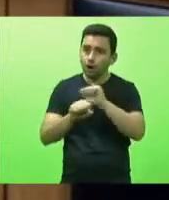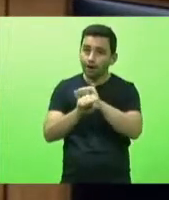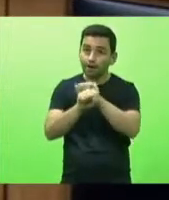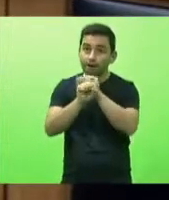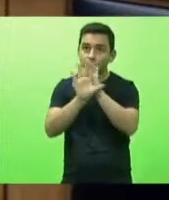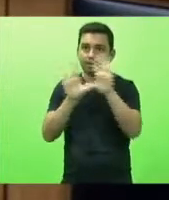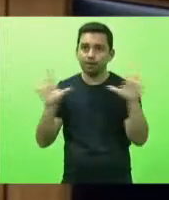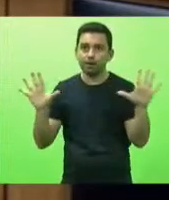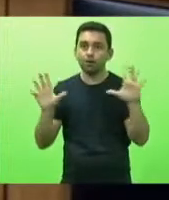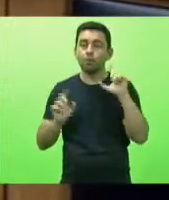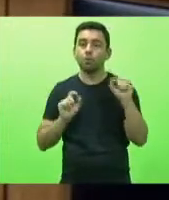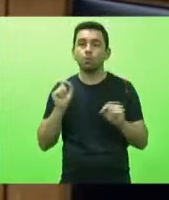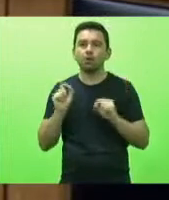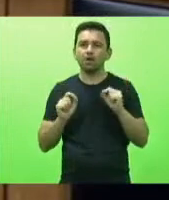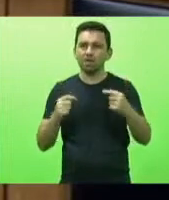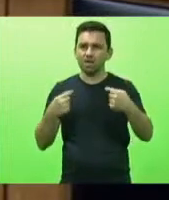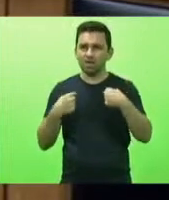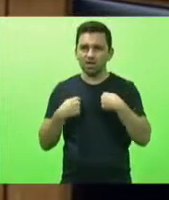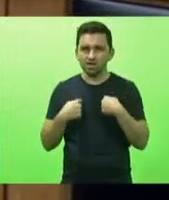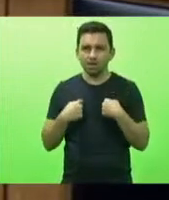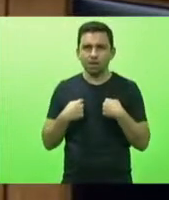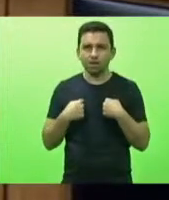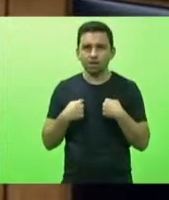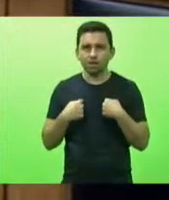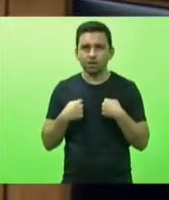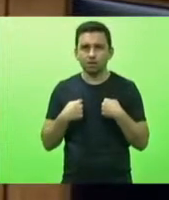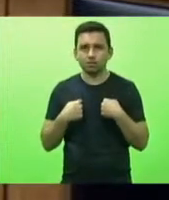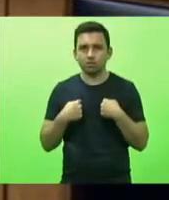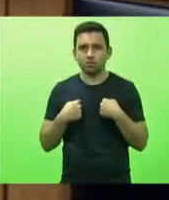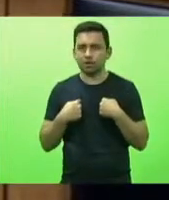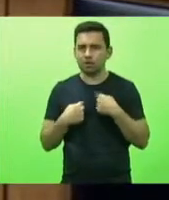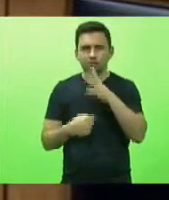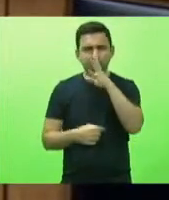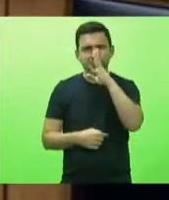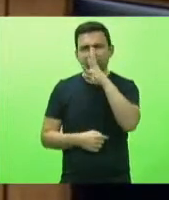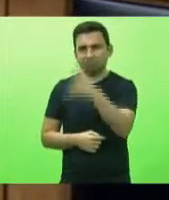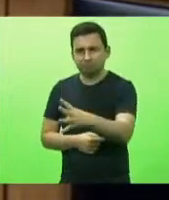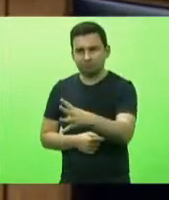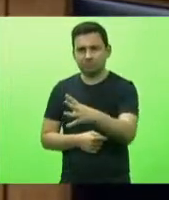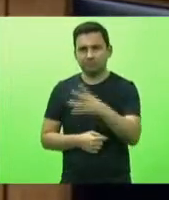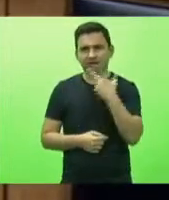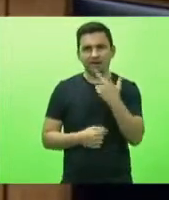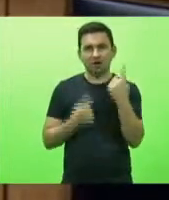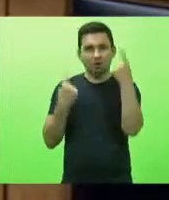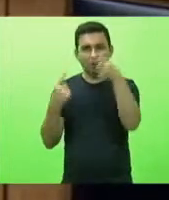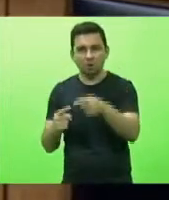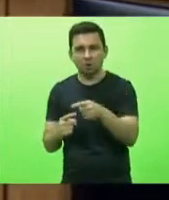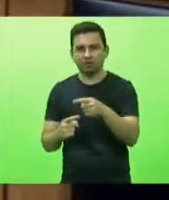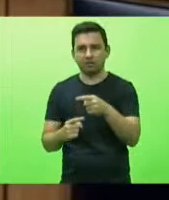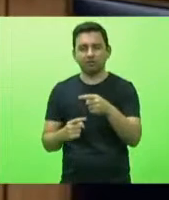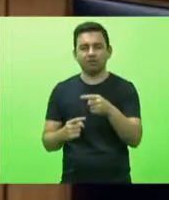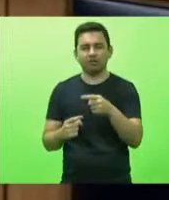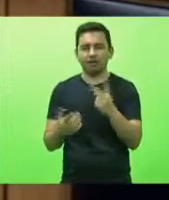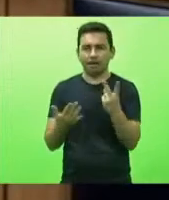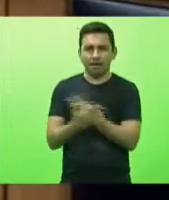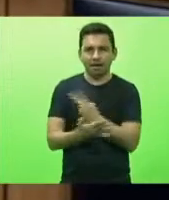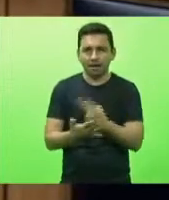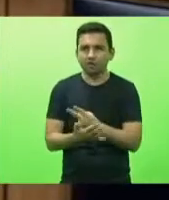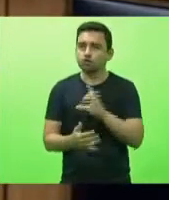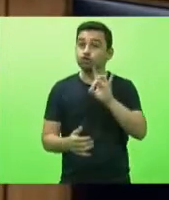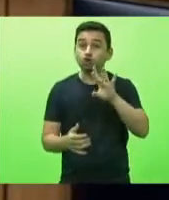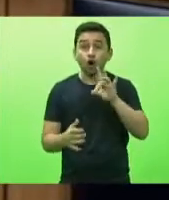que eu não estou fazendo agora nenhuma acusação nenhuma afirmação são